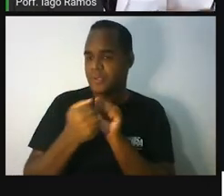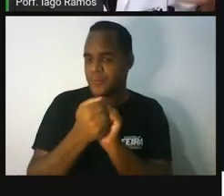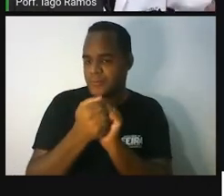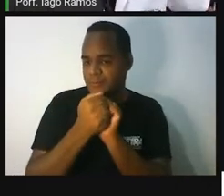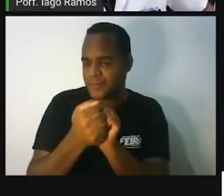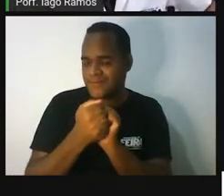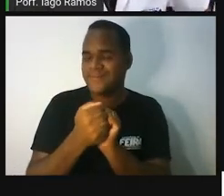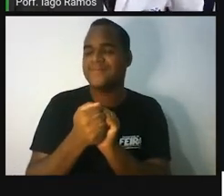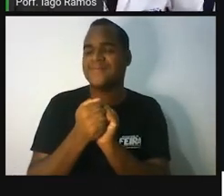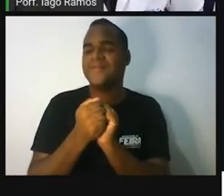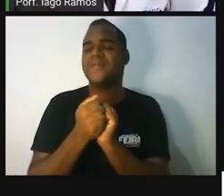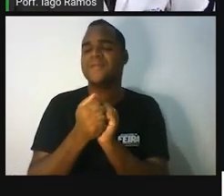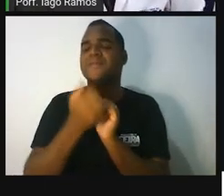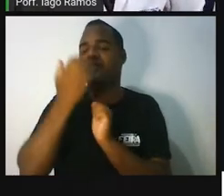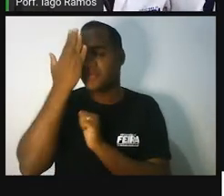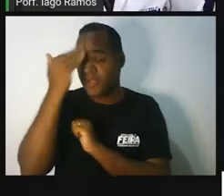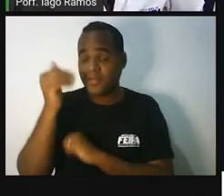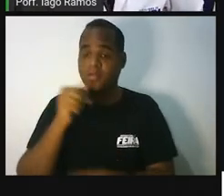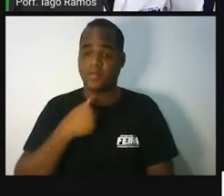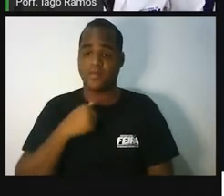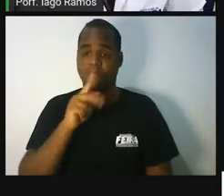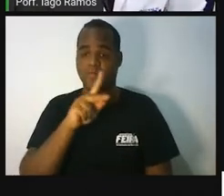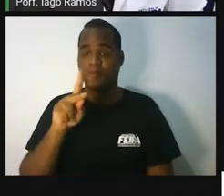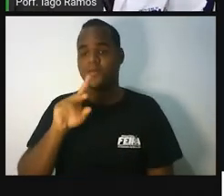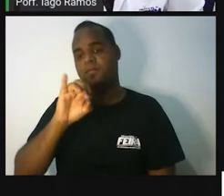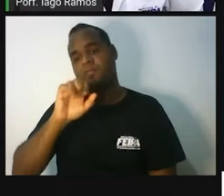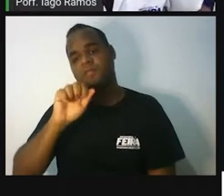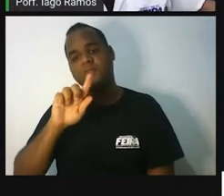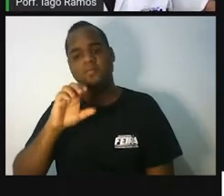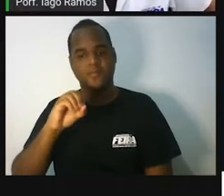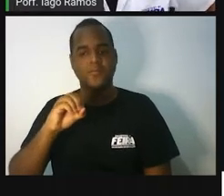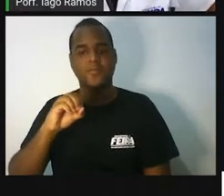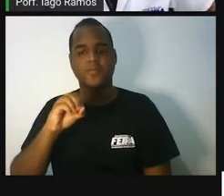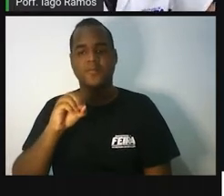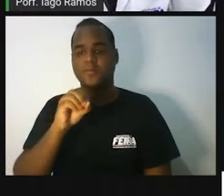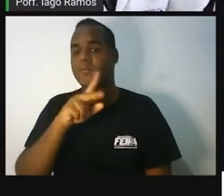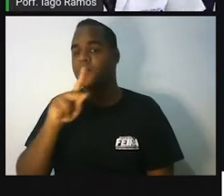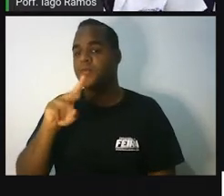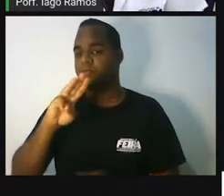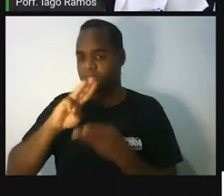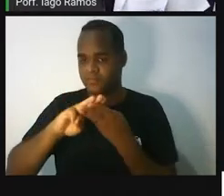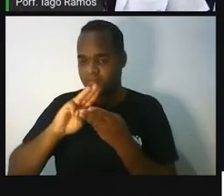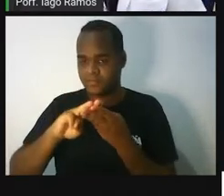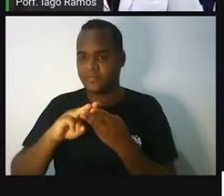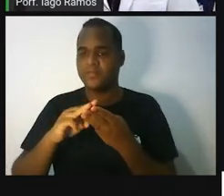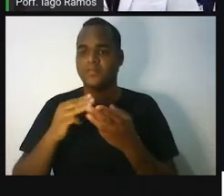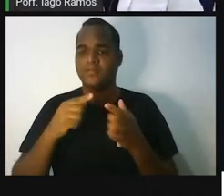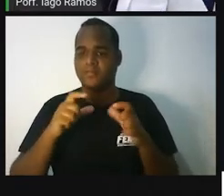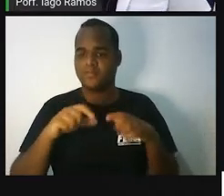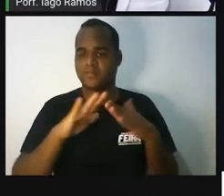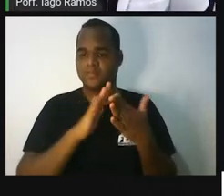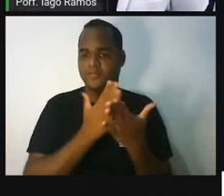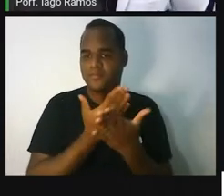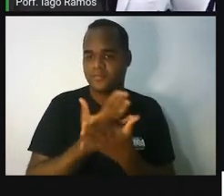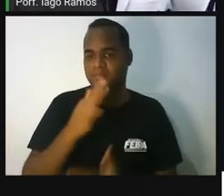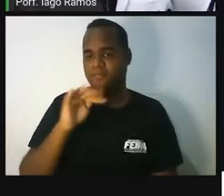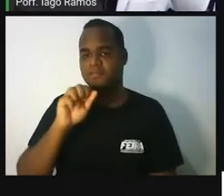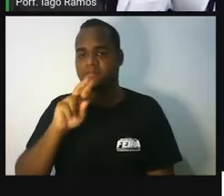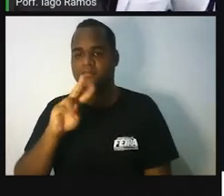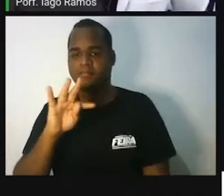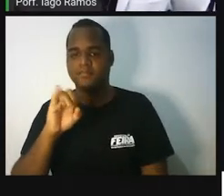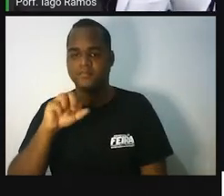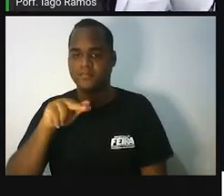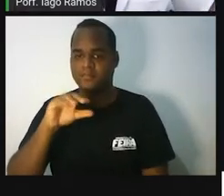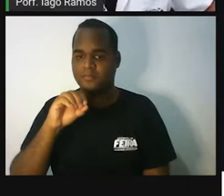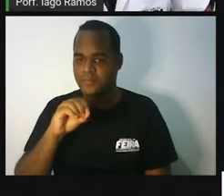outro, você já sabe que eu sou o professor Iago Ramos, eu sou professor de matemática da Escola Municipal Faustino Dias